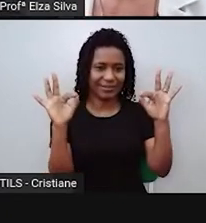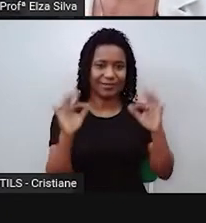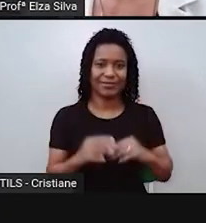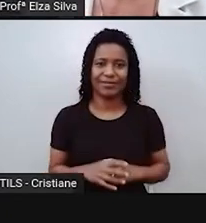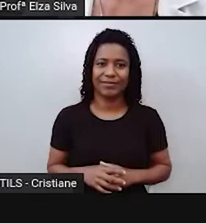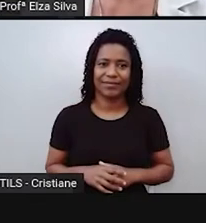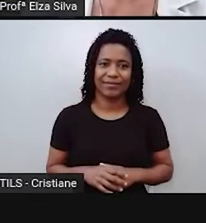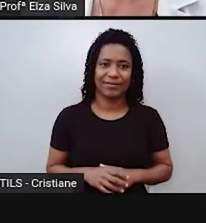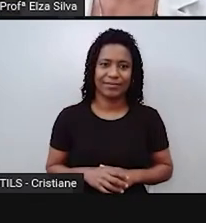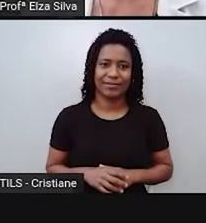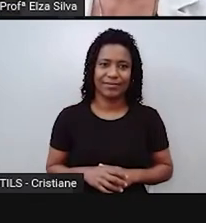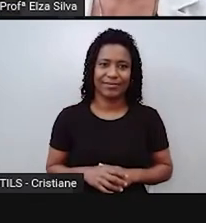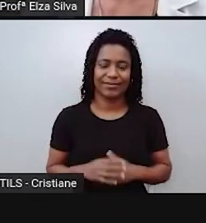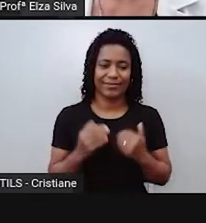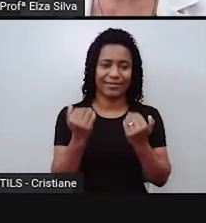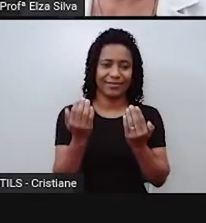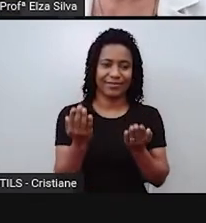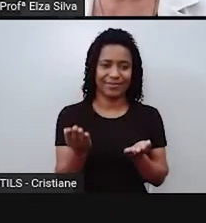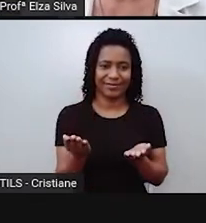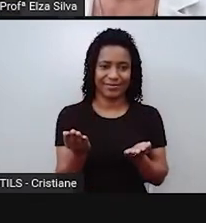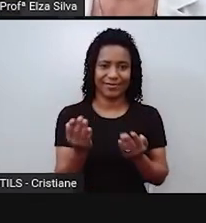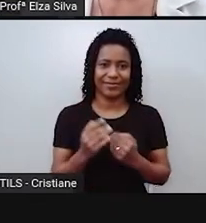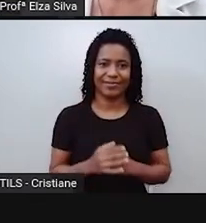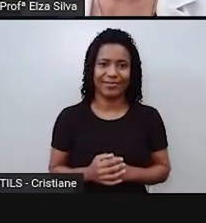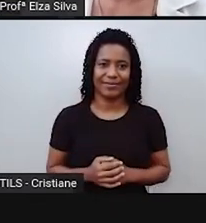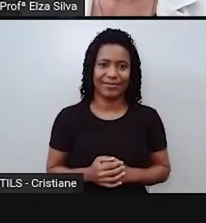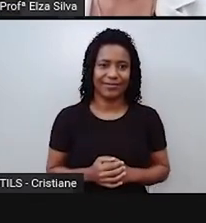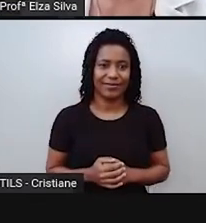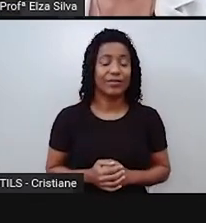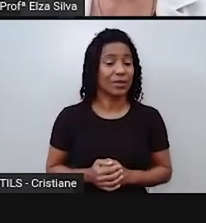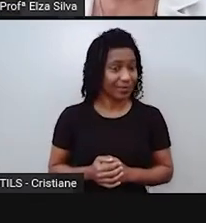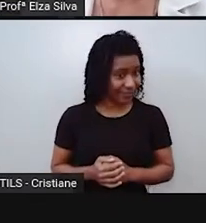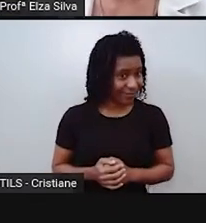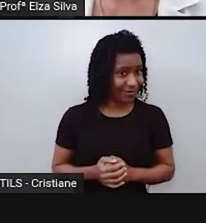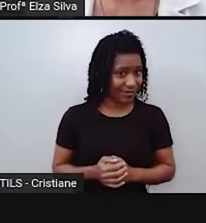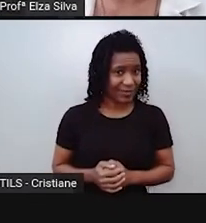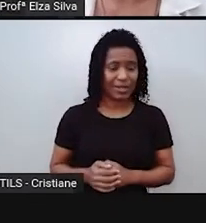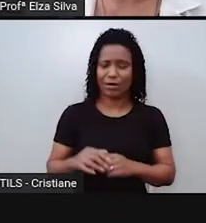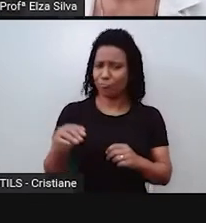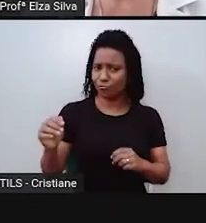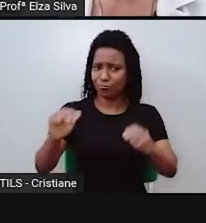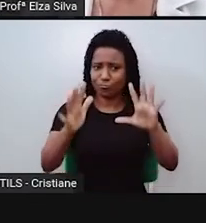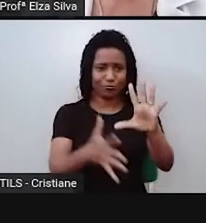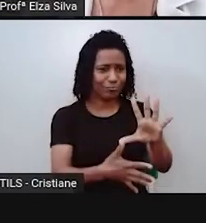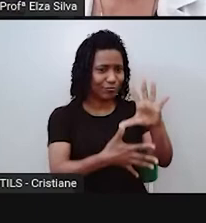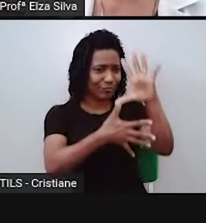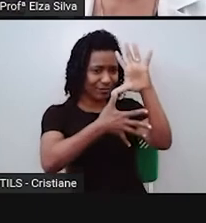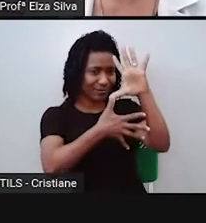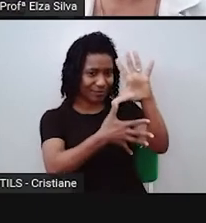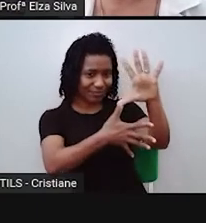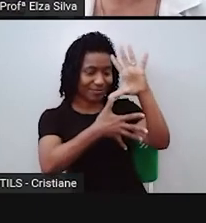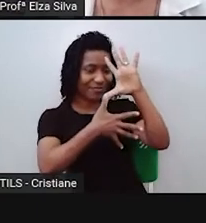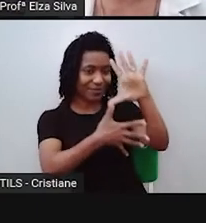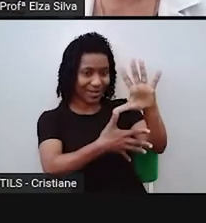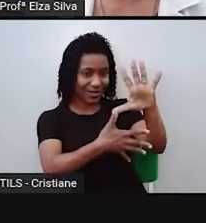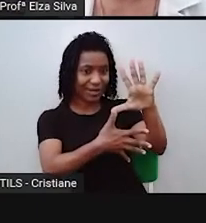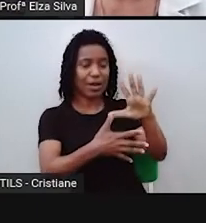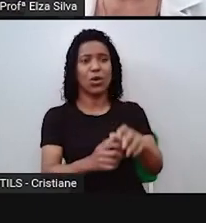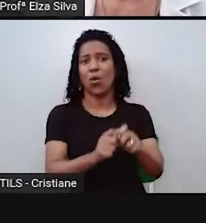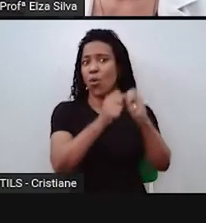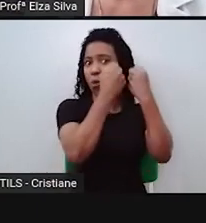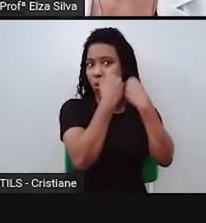Let's make America great again. Então, vamos tornar a América grandiosa novamente.